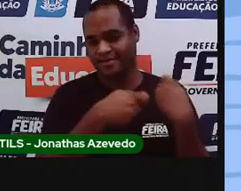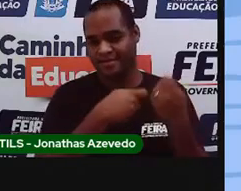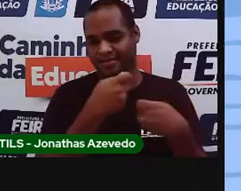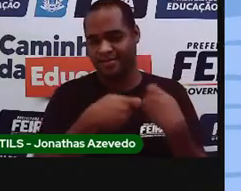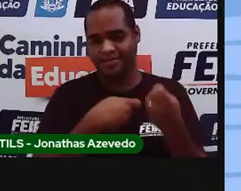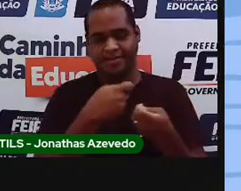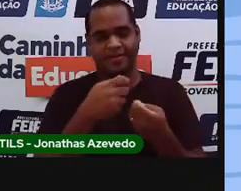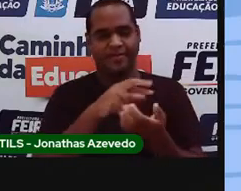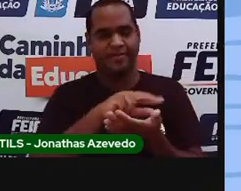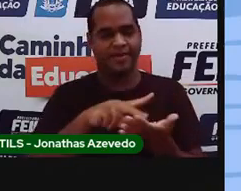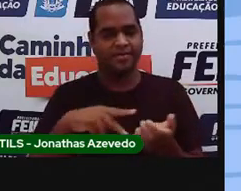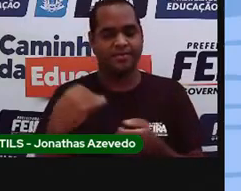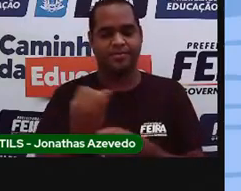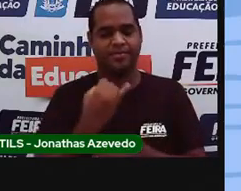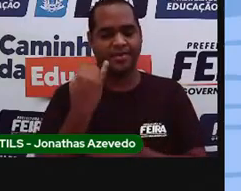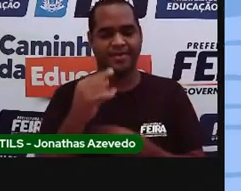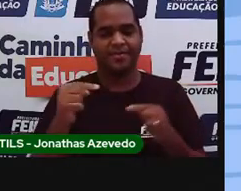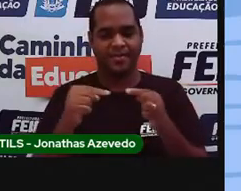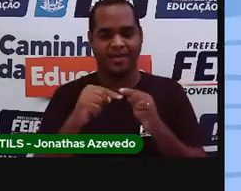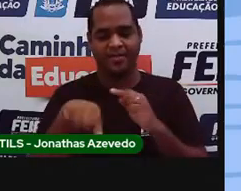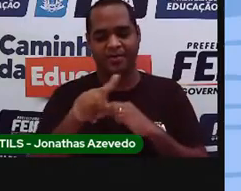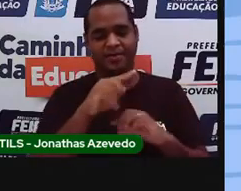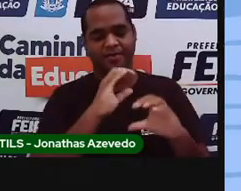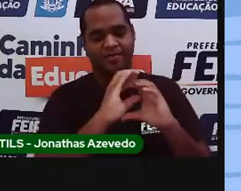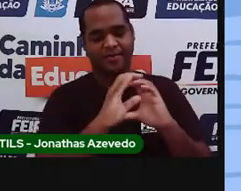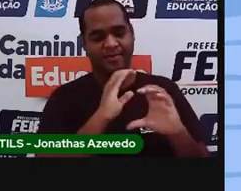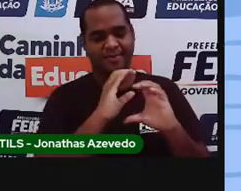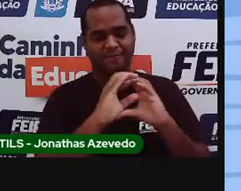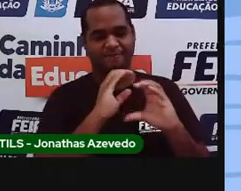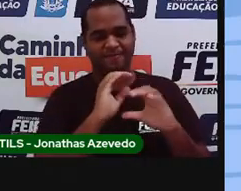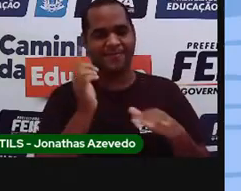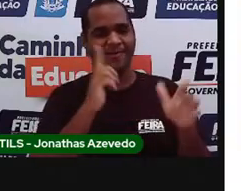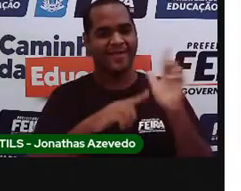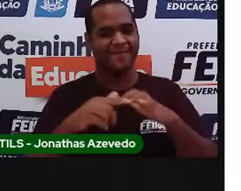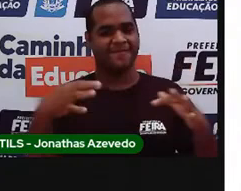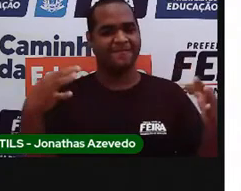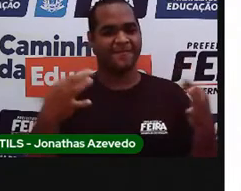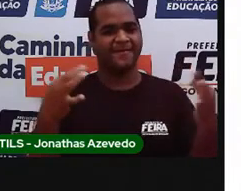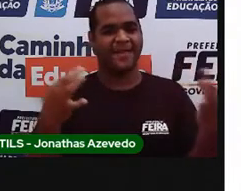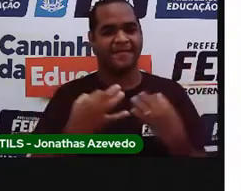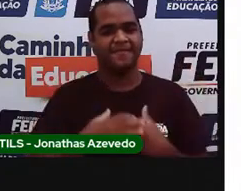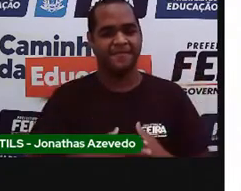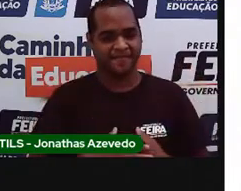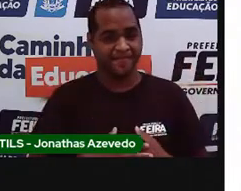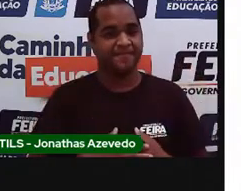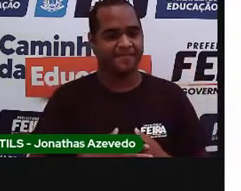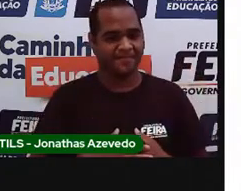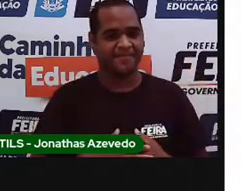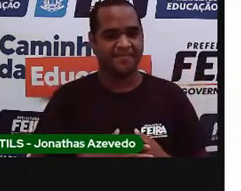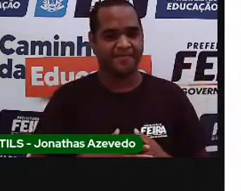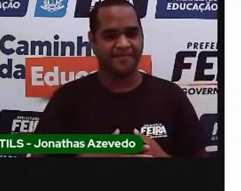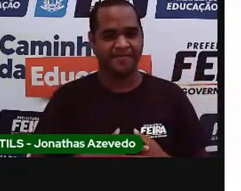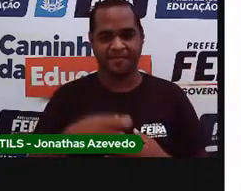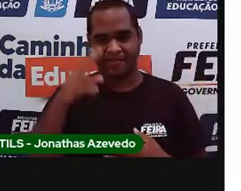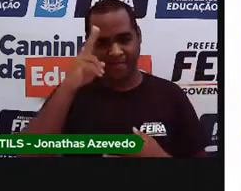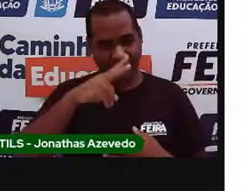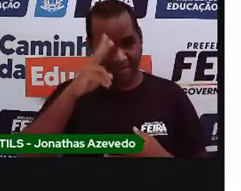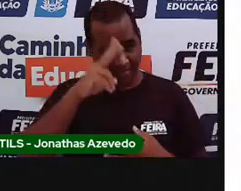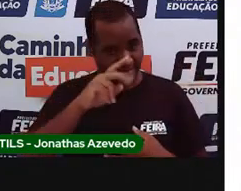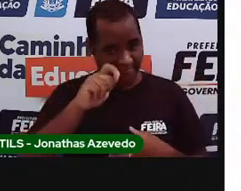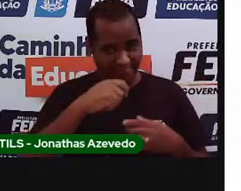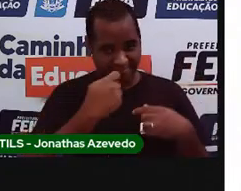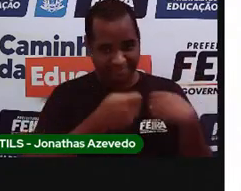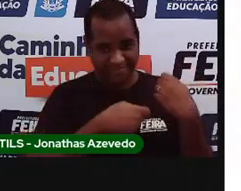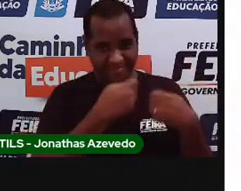importantes, muito que a nossa comunicação seja perfeita. Você lembra deles?